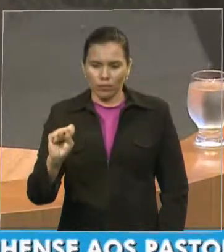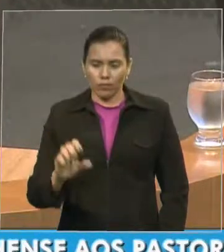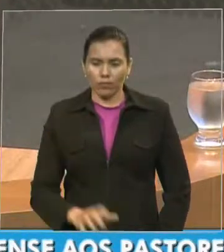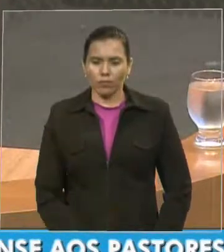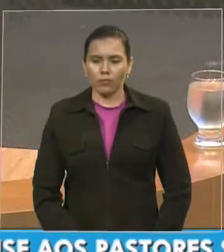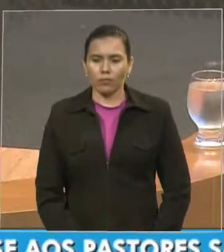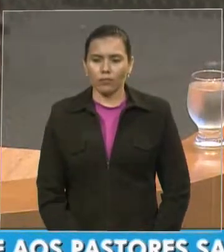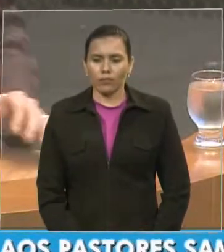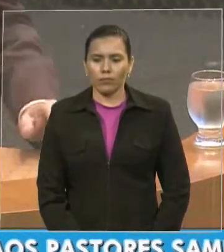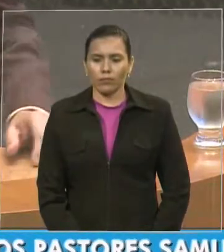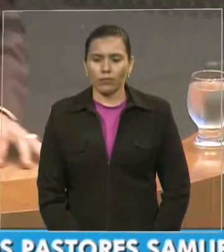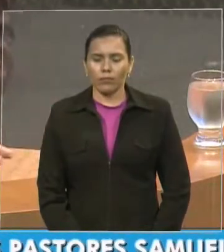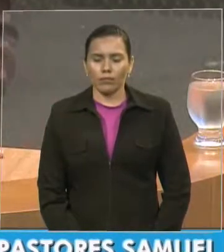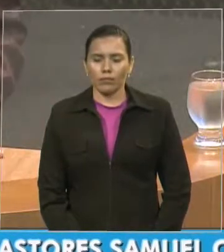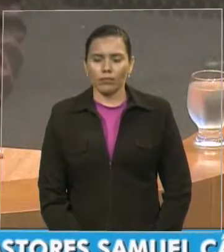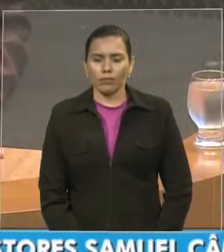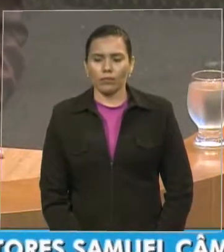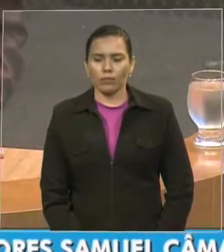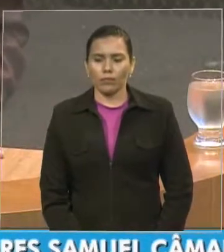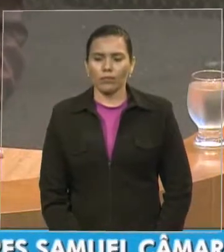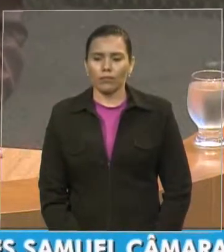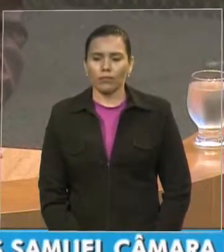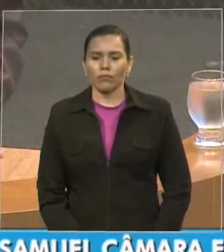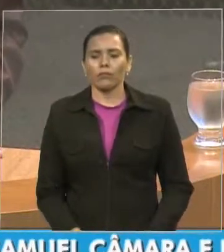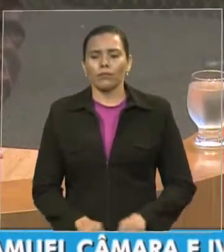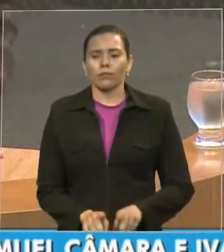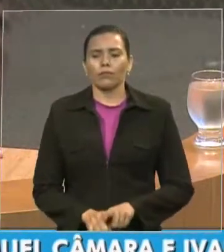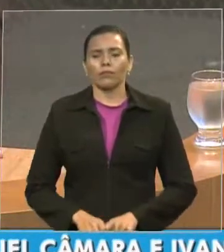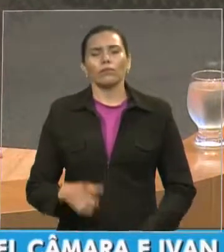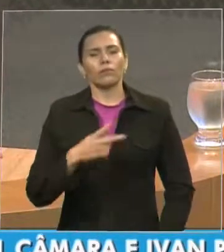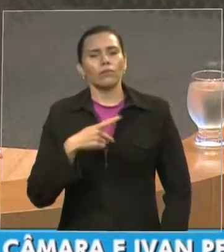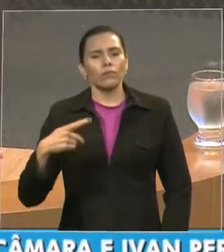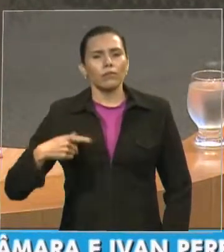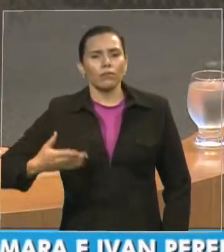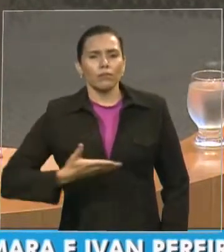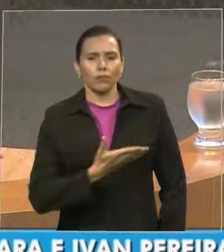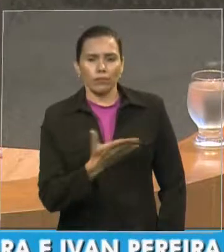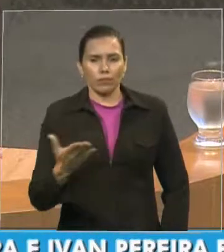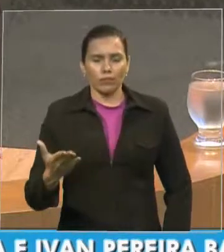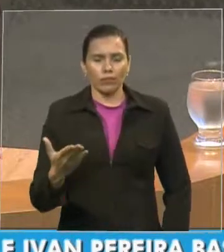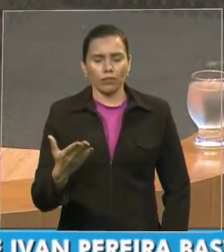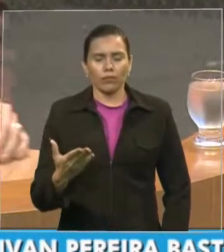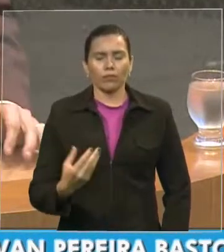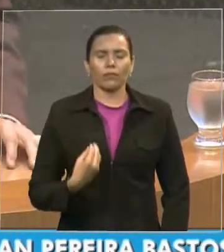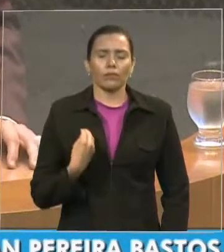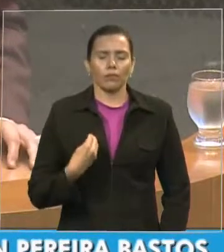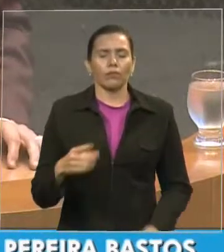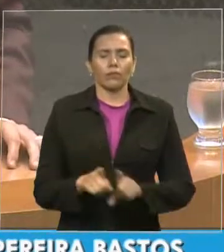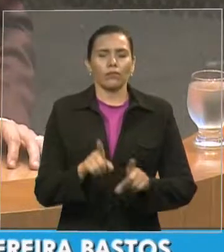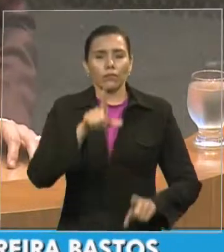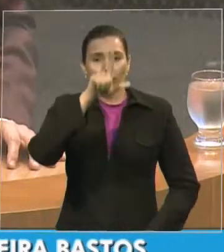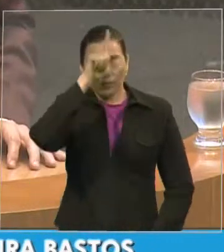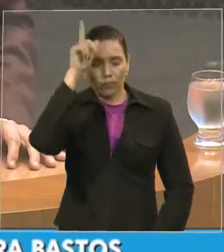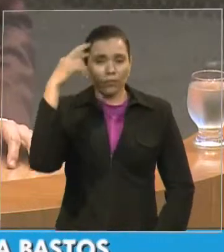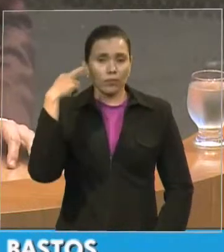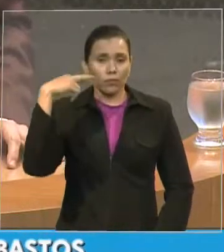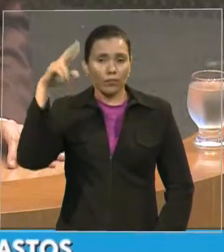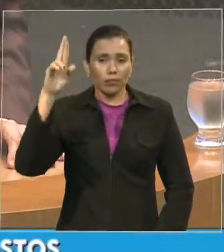autoridades eclesiásticas que estão aqui presentes senhoras e senhores